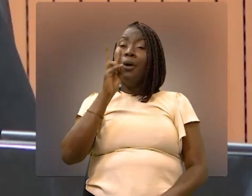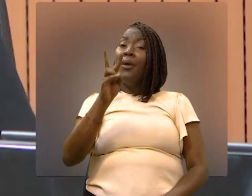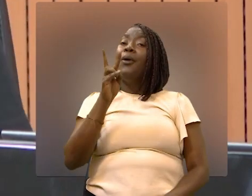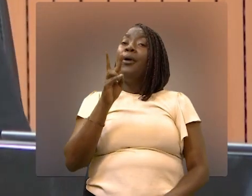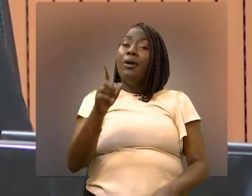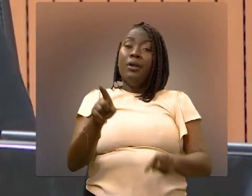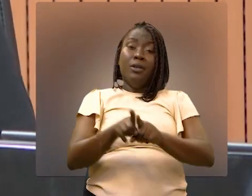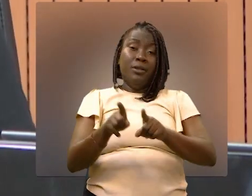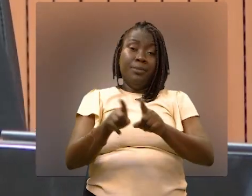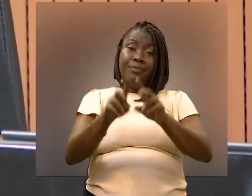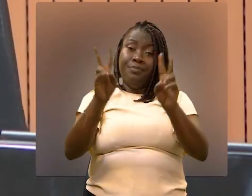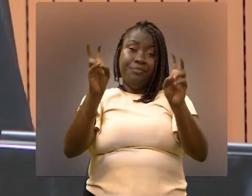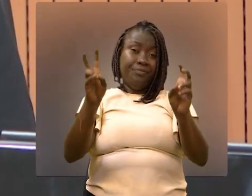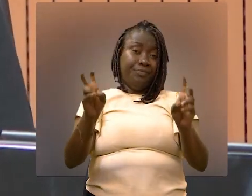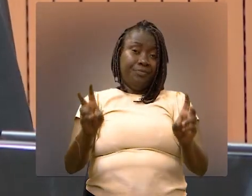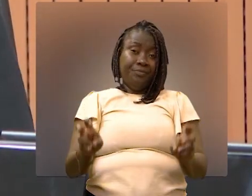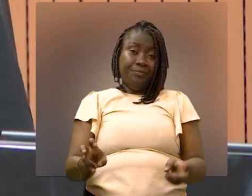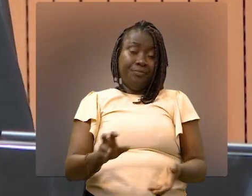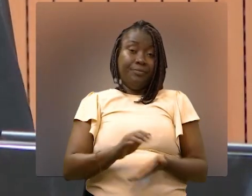observando também essas questões. BNDES.